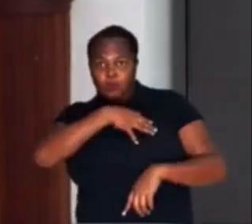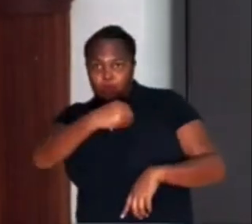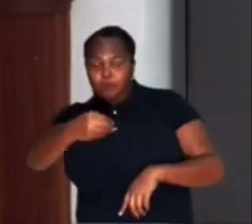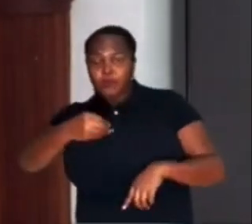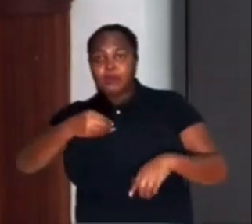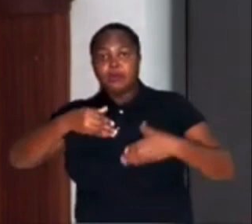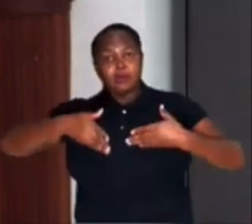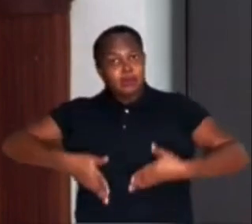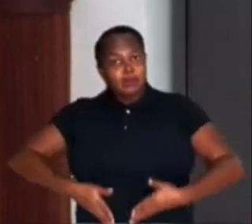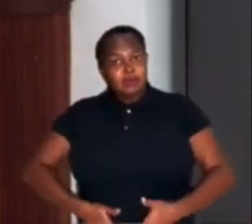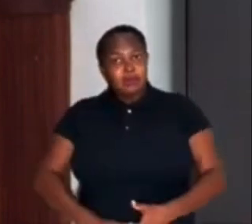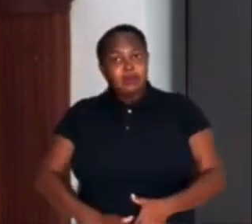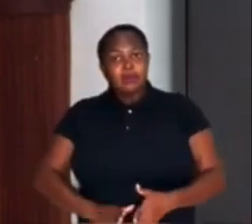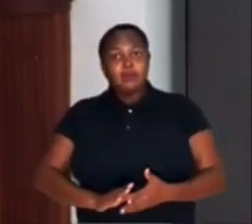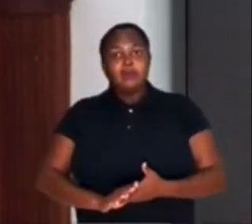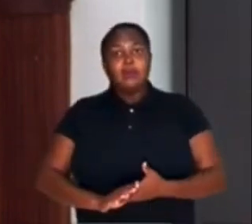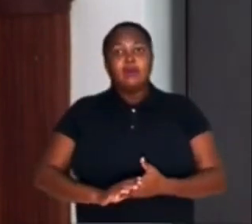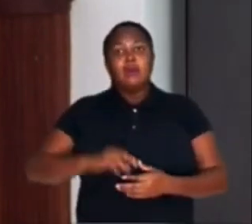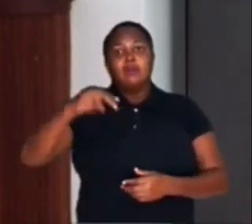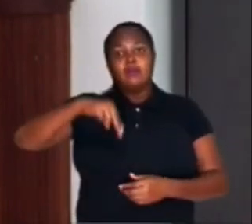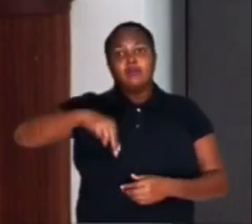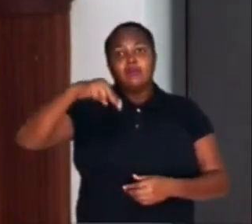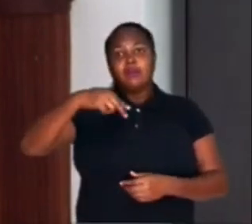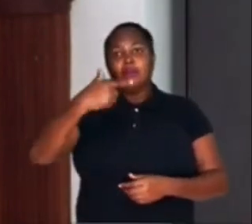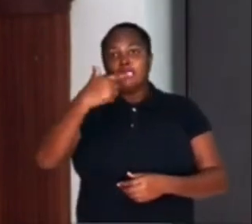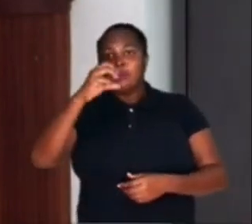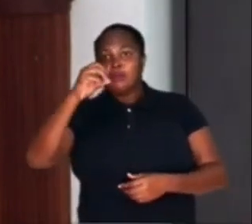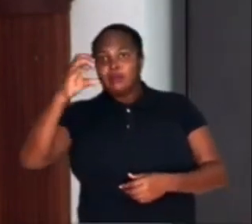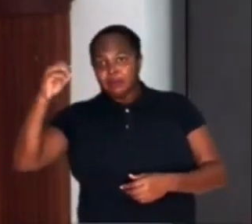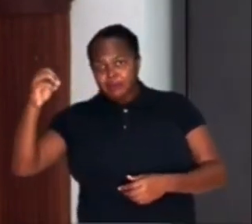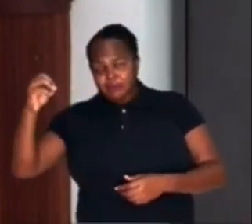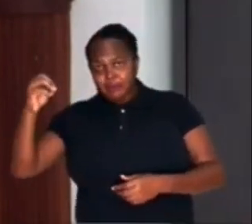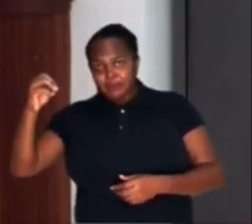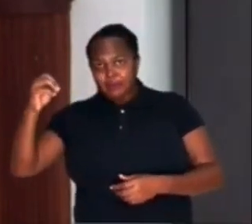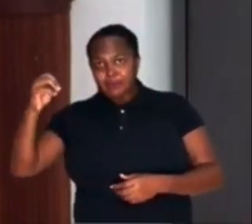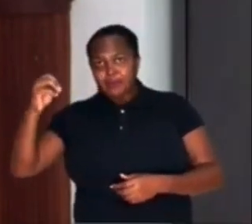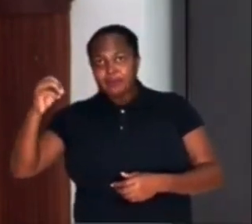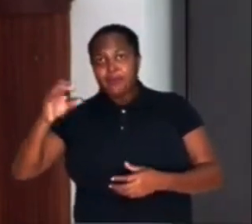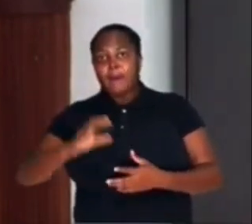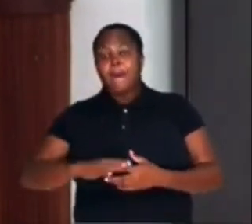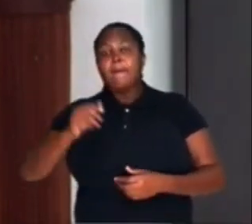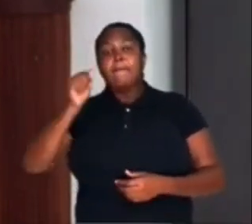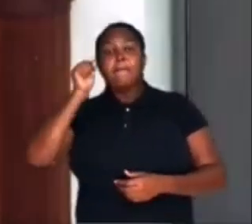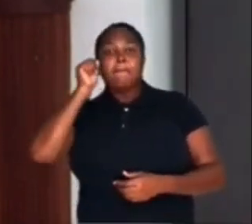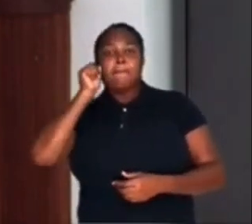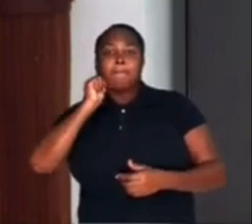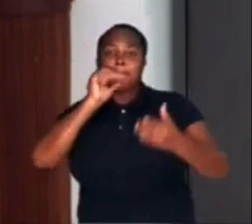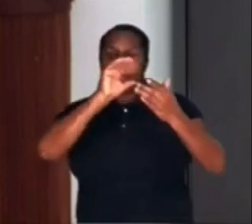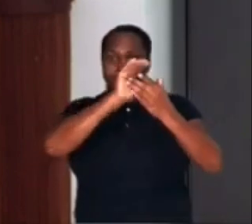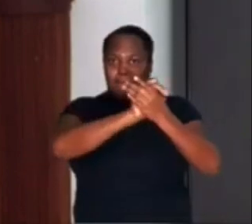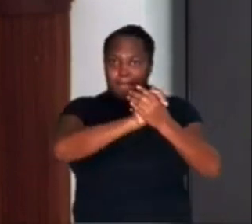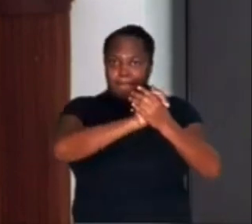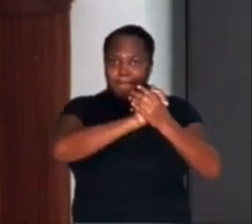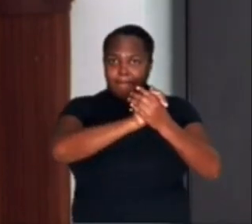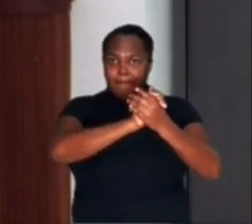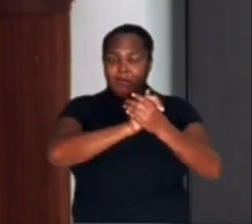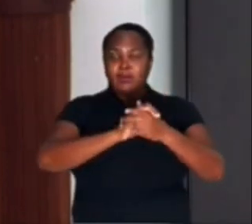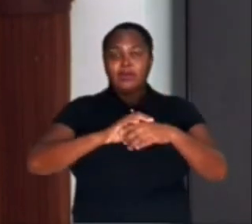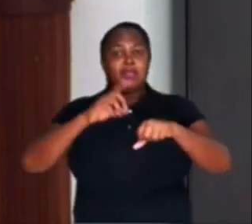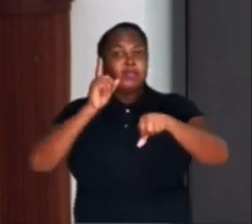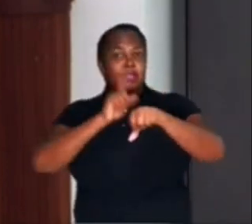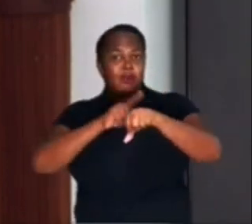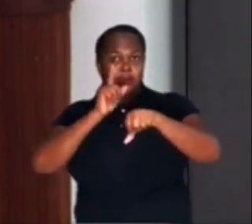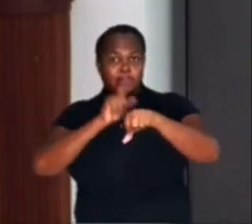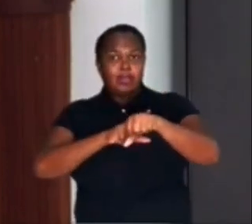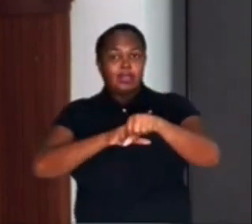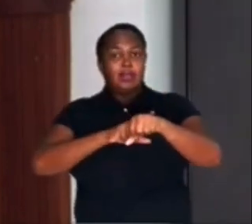novembro de 2000. e minha esposa, no momento em que entrou em